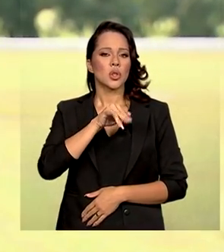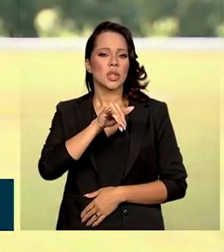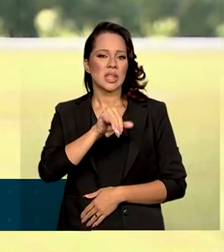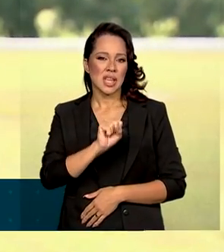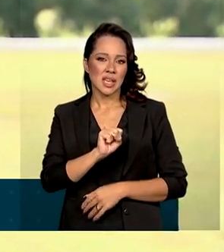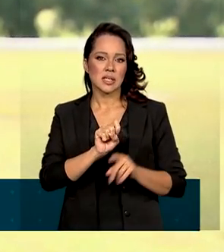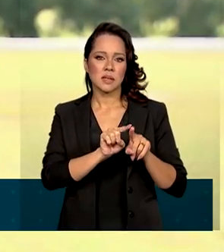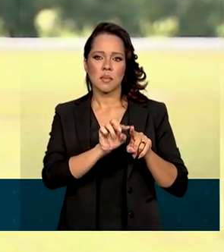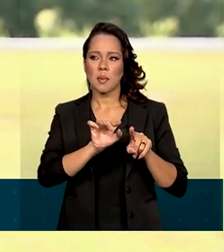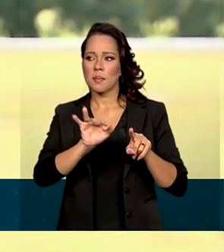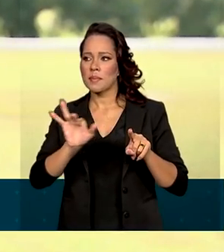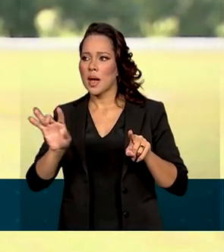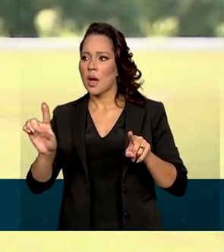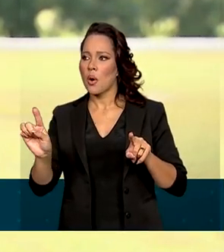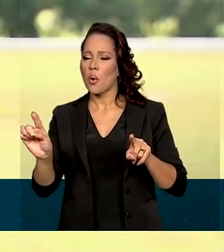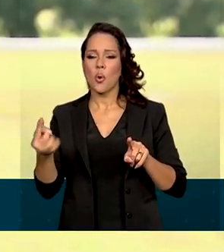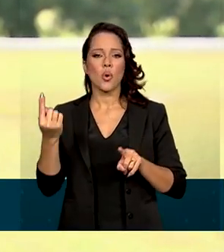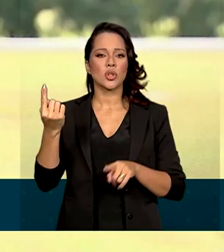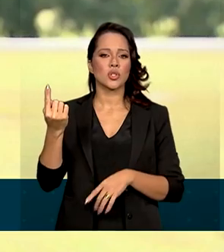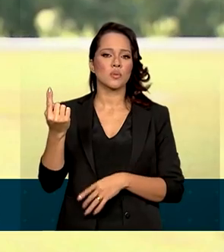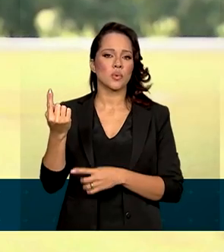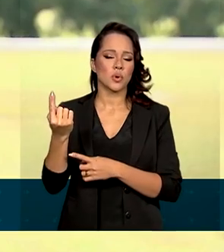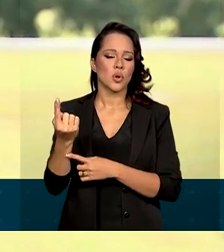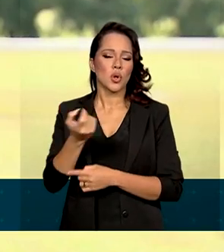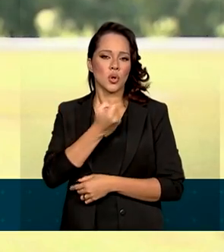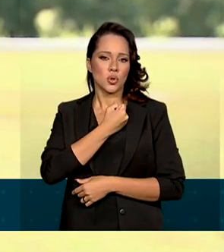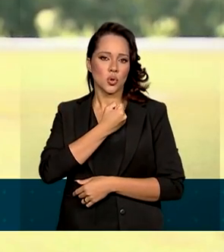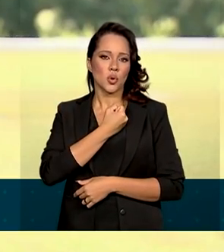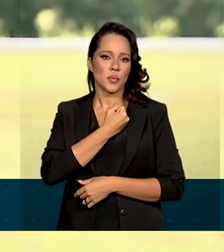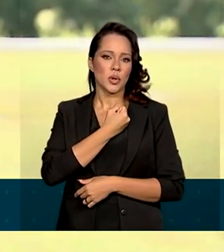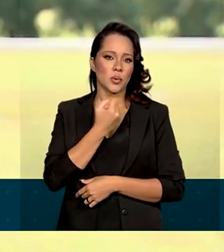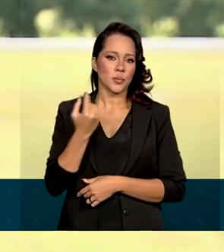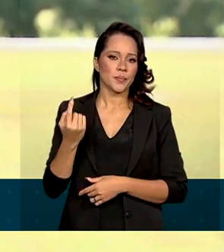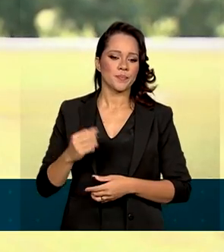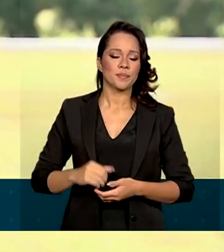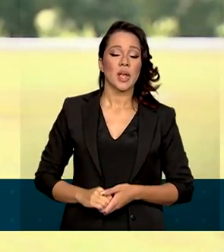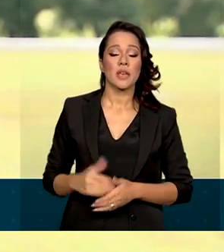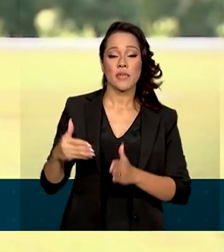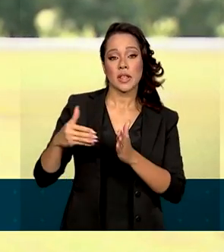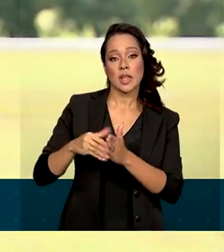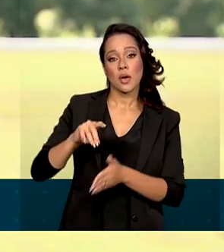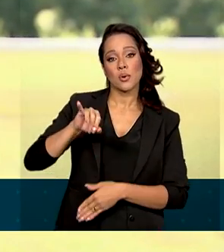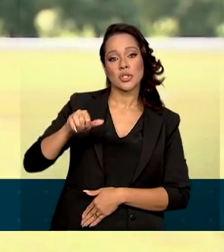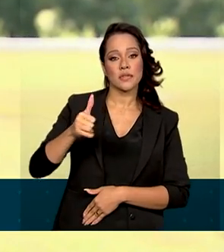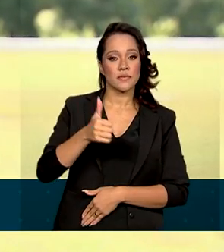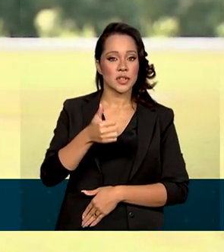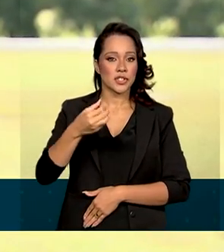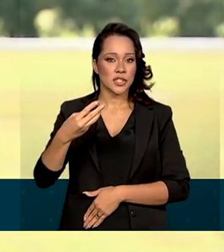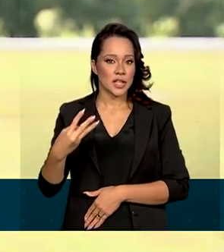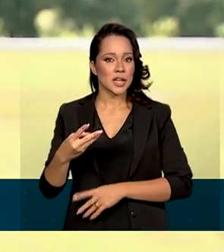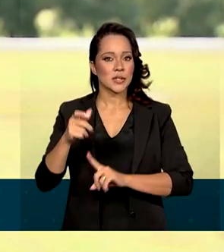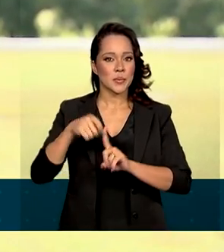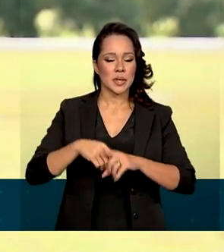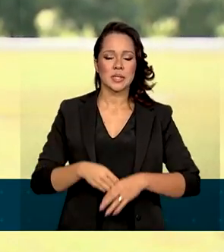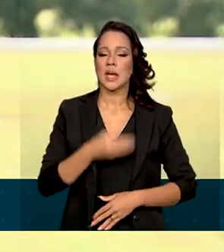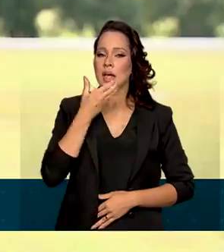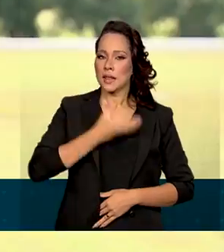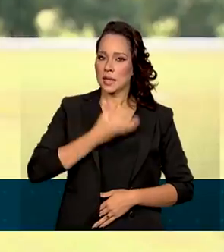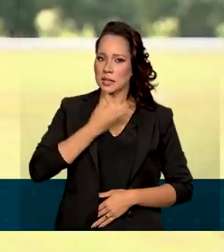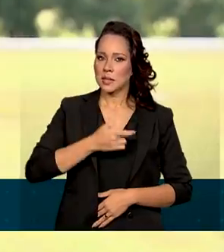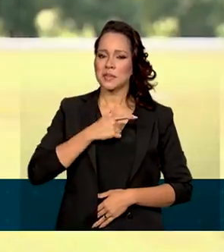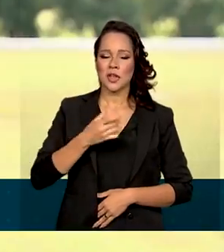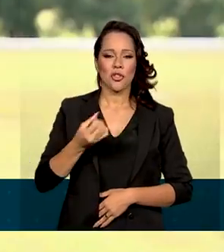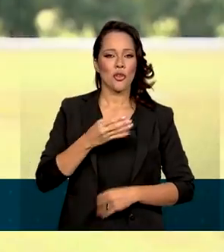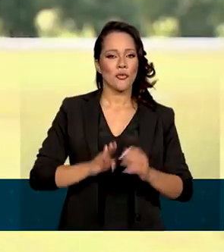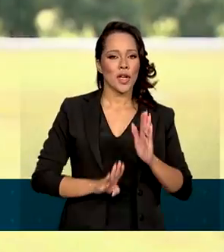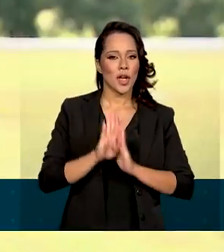número de inscrição, do número de identificação social, o NIS, e segue até o dia 23 desse mês. Em dezembro, registra um